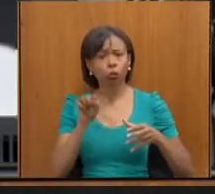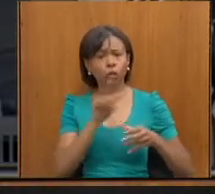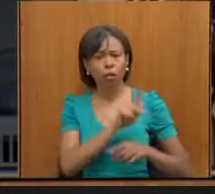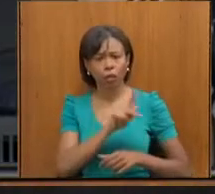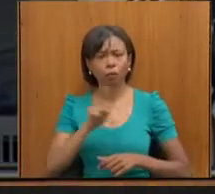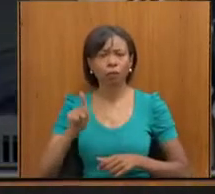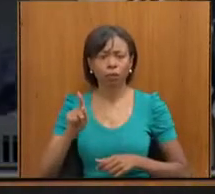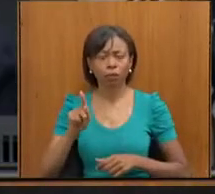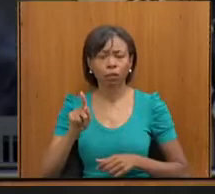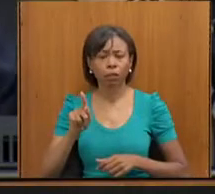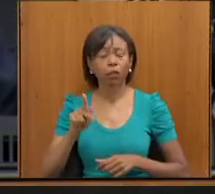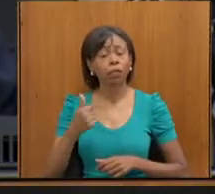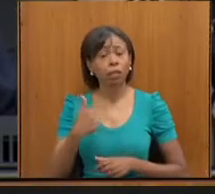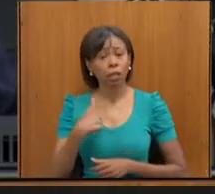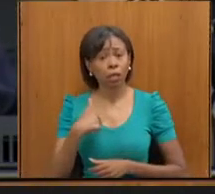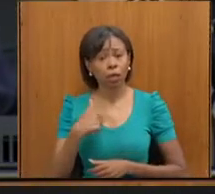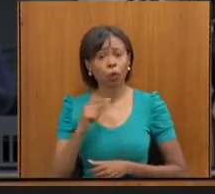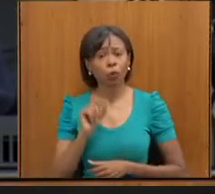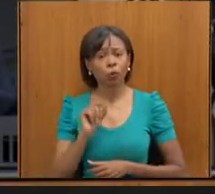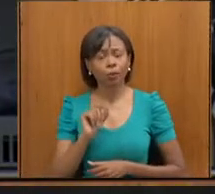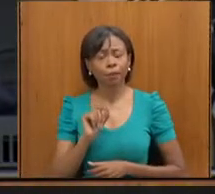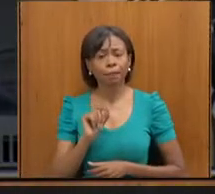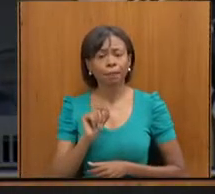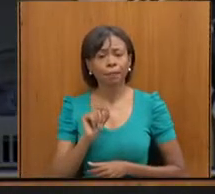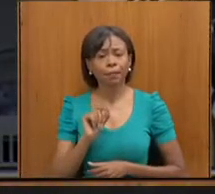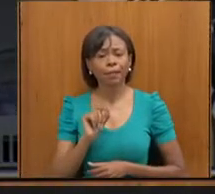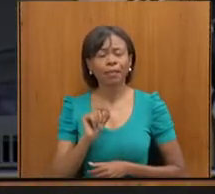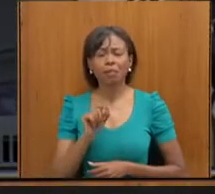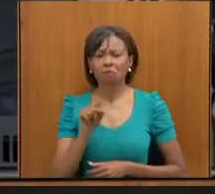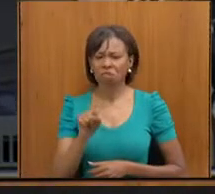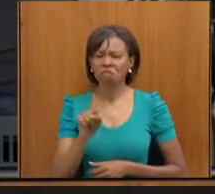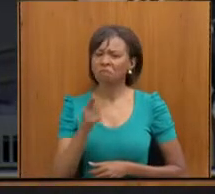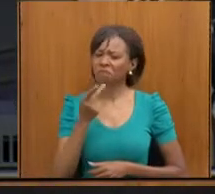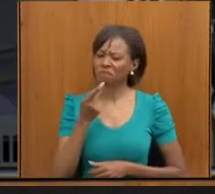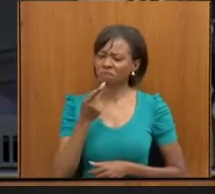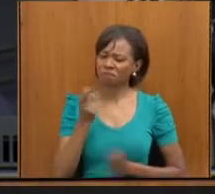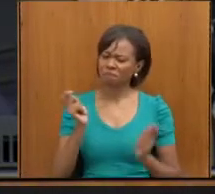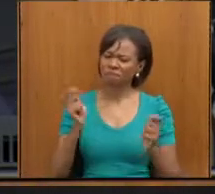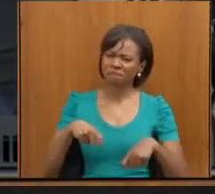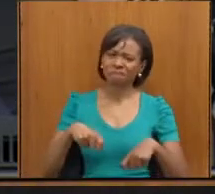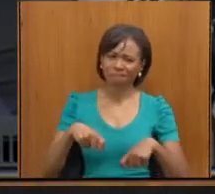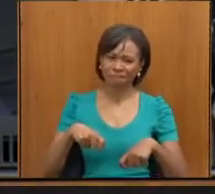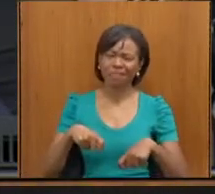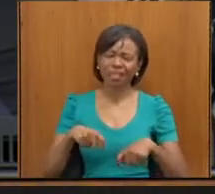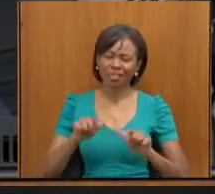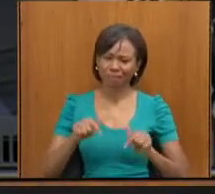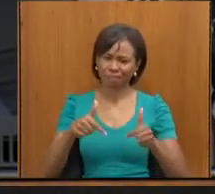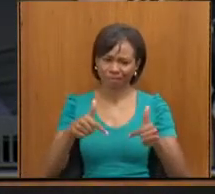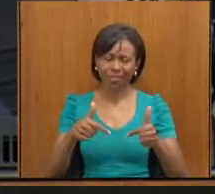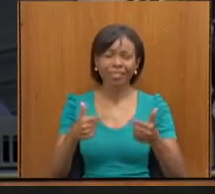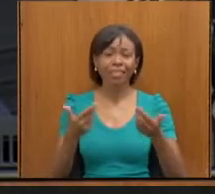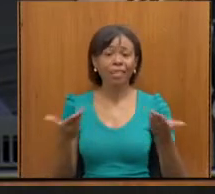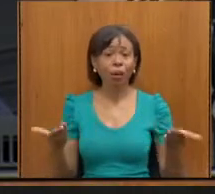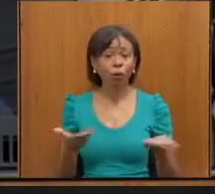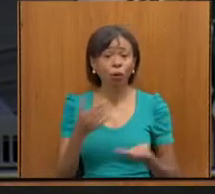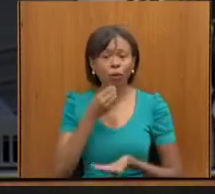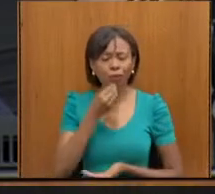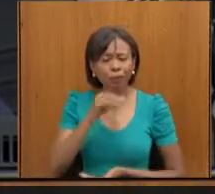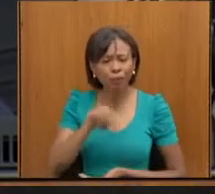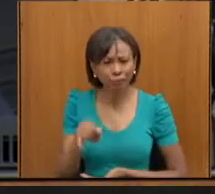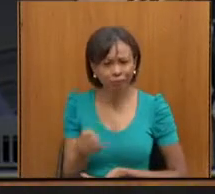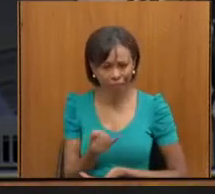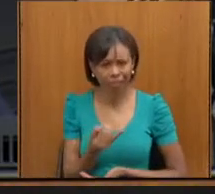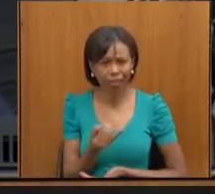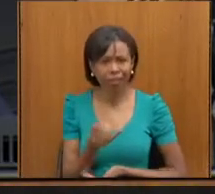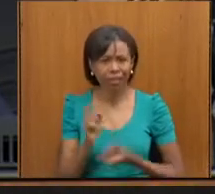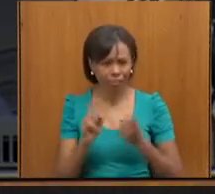e o faz de forma muito competente dedicada. Eu gostaria de aproveitar esse espaço, deputado, para dizer